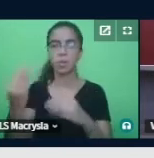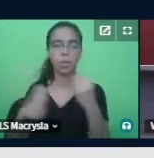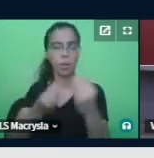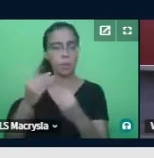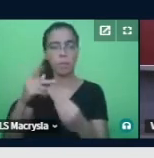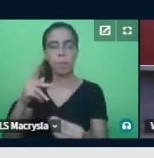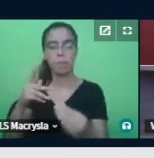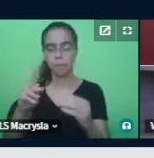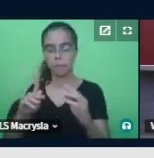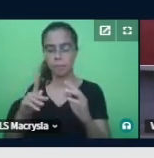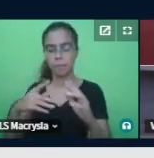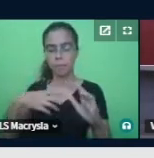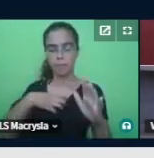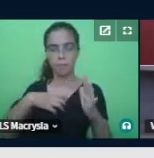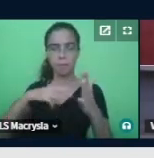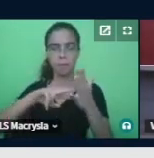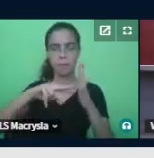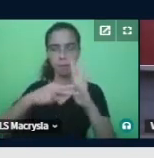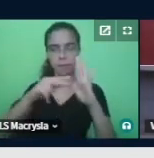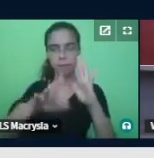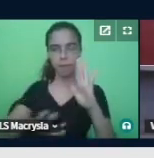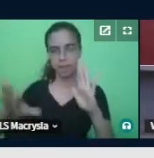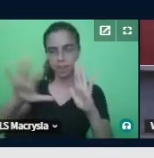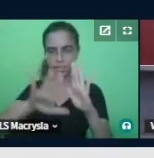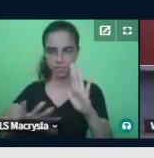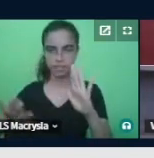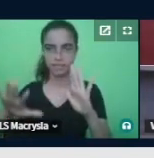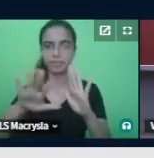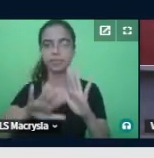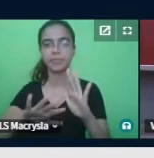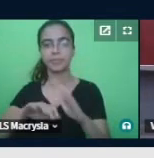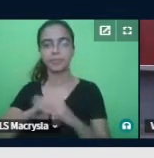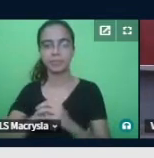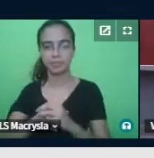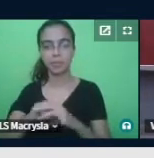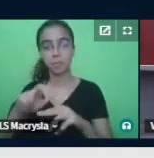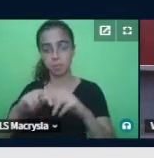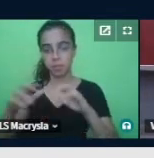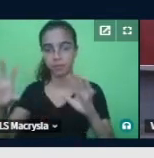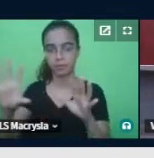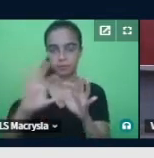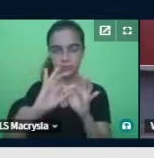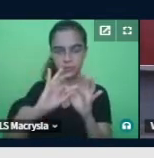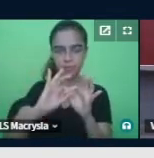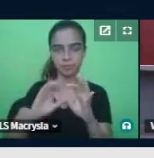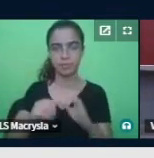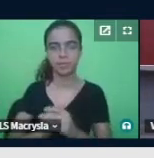linguagem, por isso que o modelo foi elencado, tá? Aqui ele trouxe um, ele traz um modelo guarda-chuva,